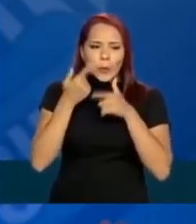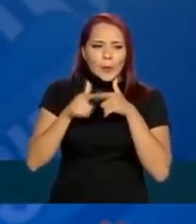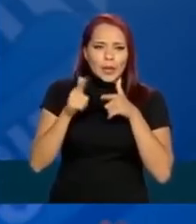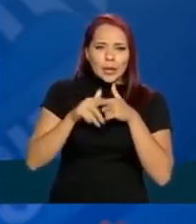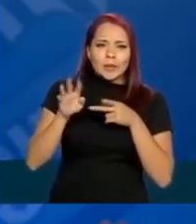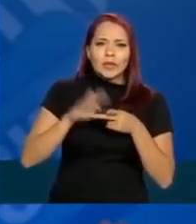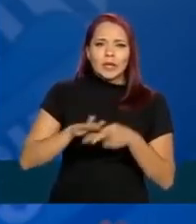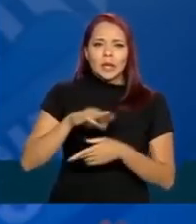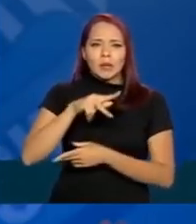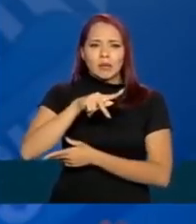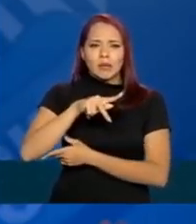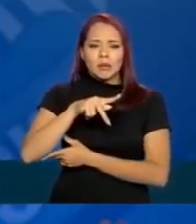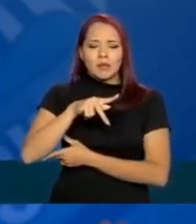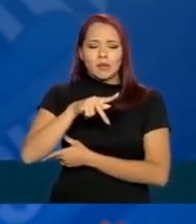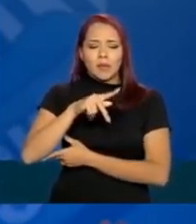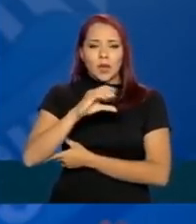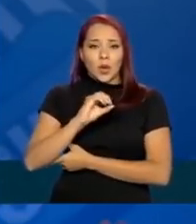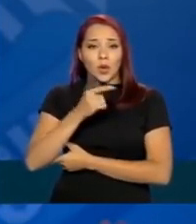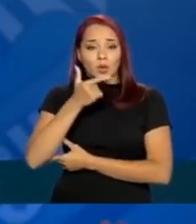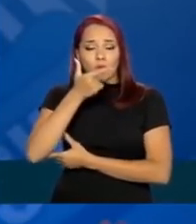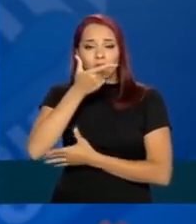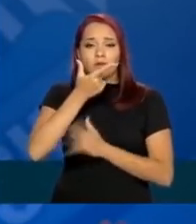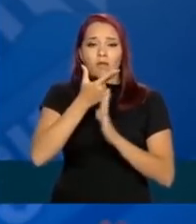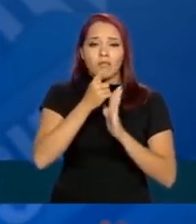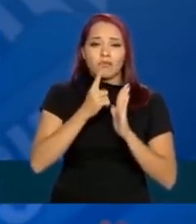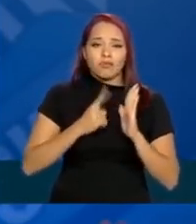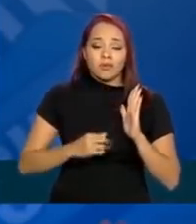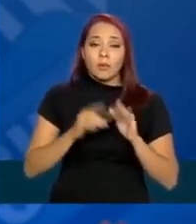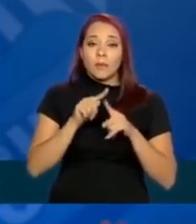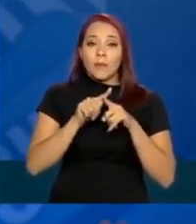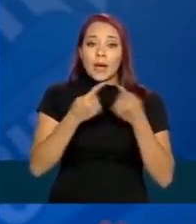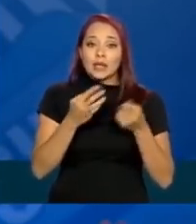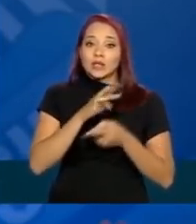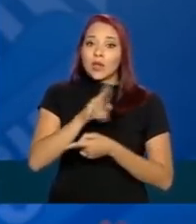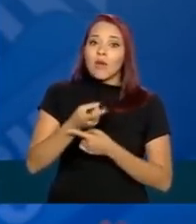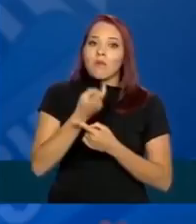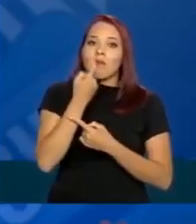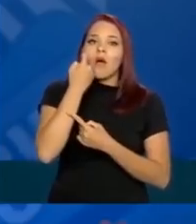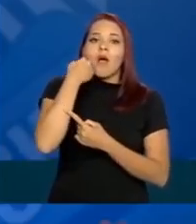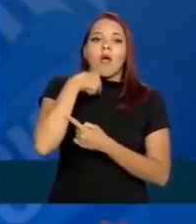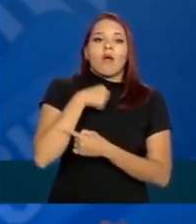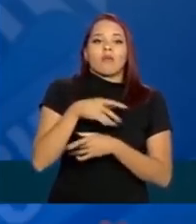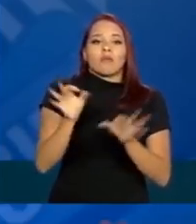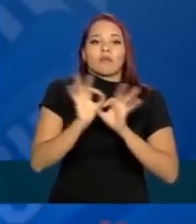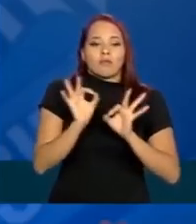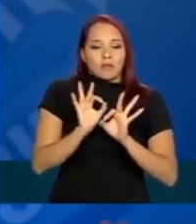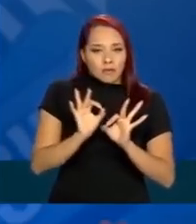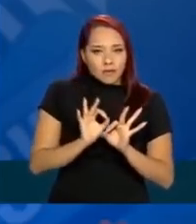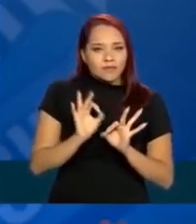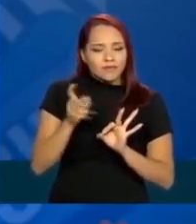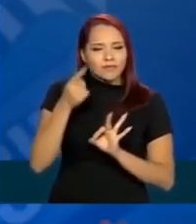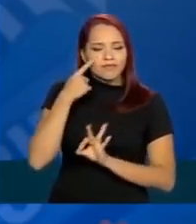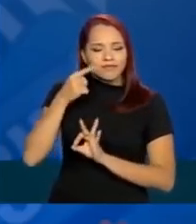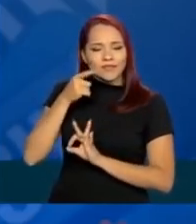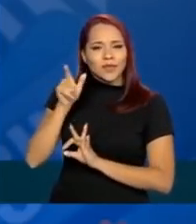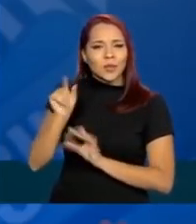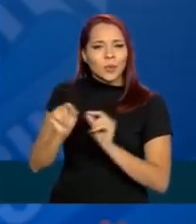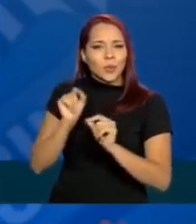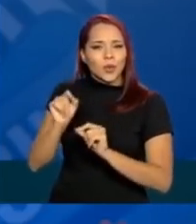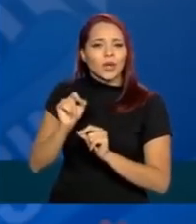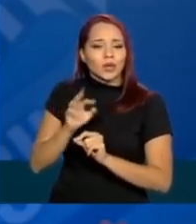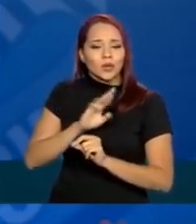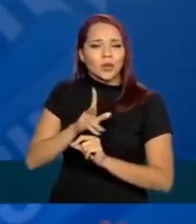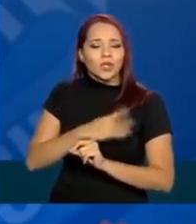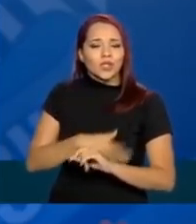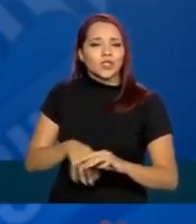PO2 caindo, mas que não são pacientes que vão para tubo. Nós deliberamos por um consenso. Aliás, nem